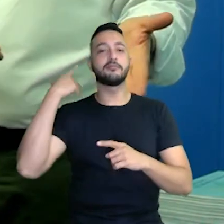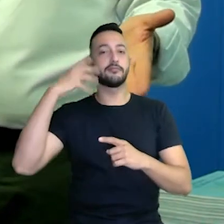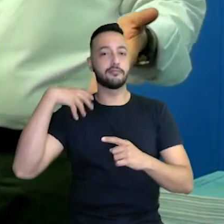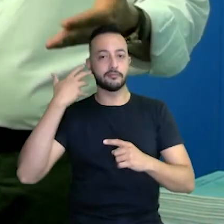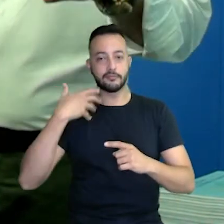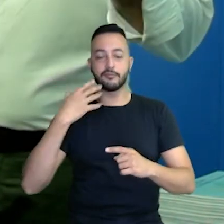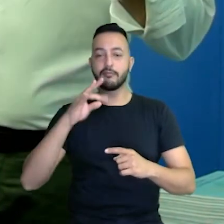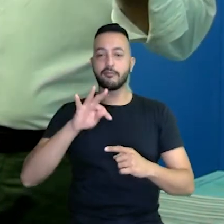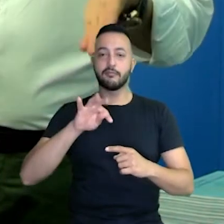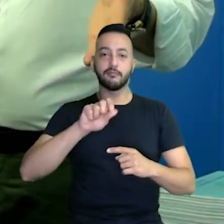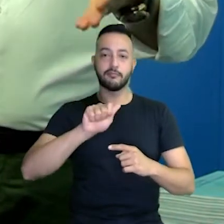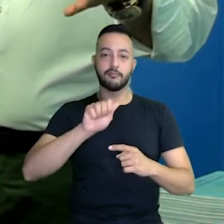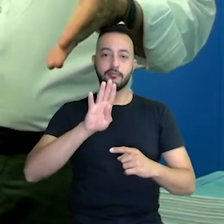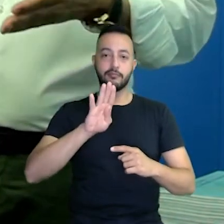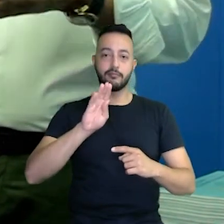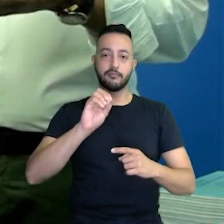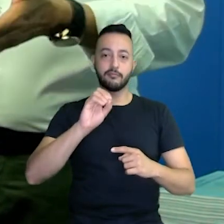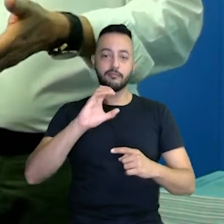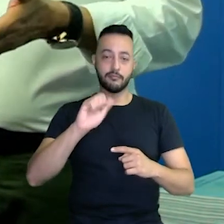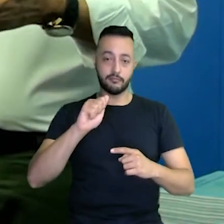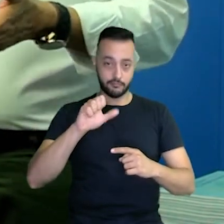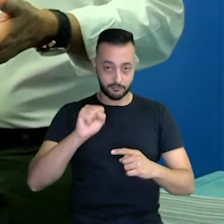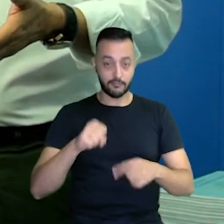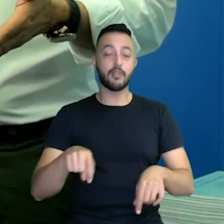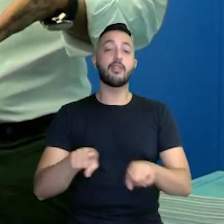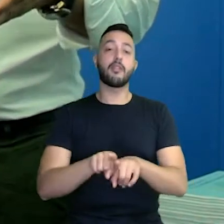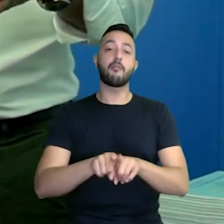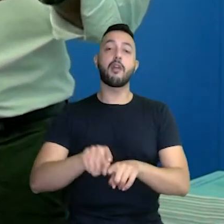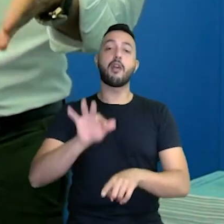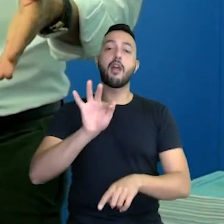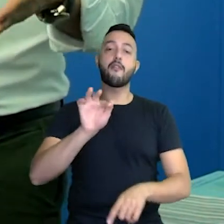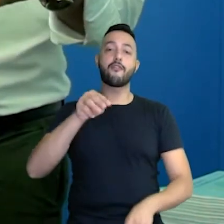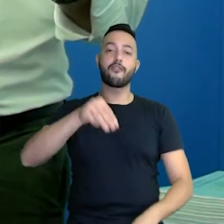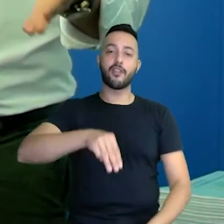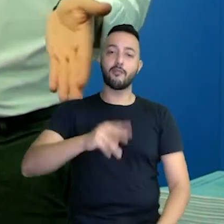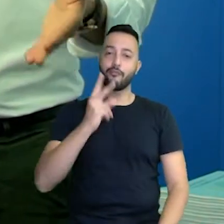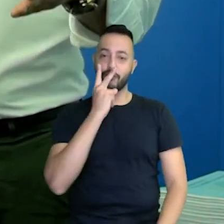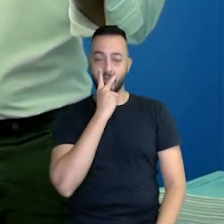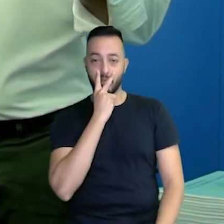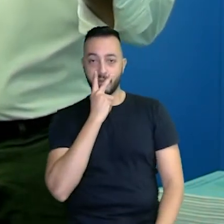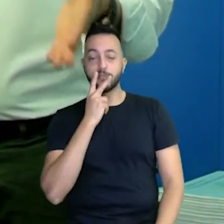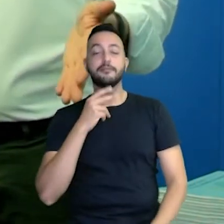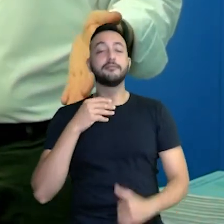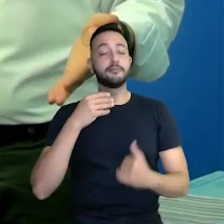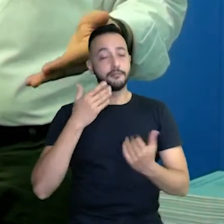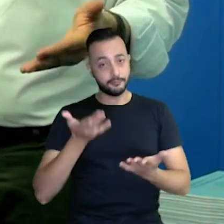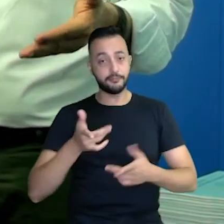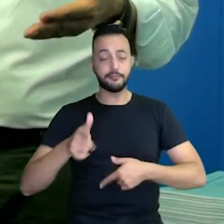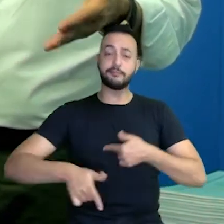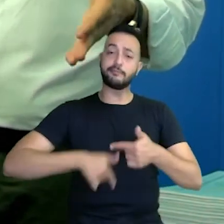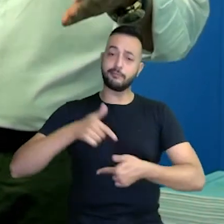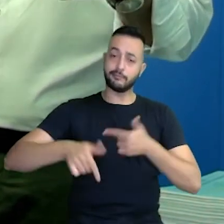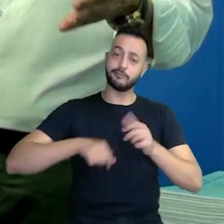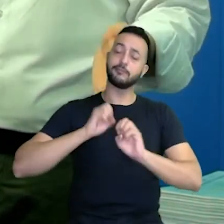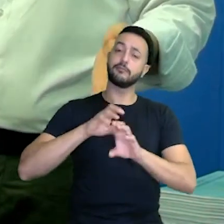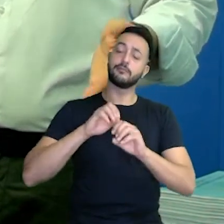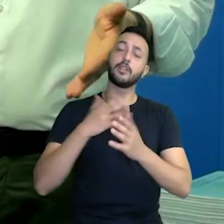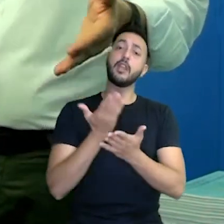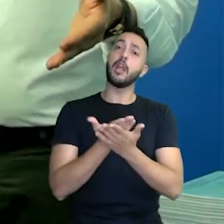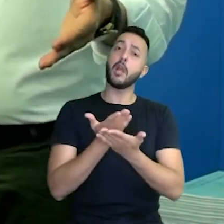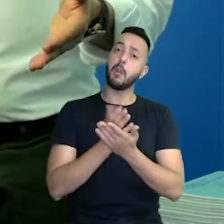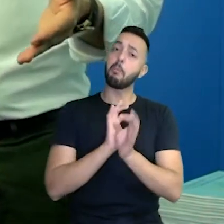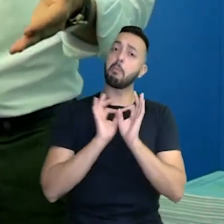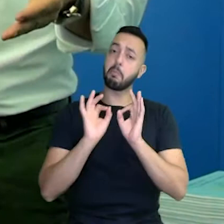Tabocas, e também temos na FM Vitória. E esses trabalhos de excelência, aulas de